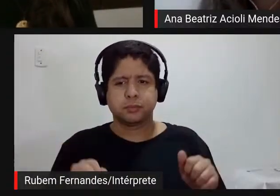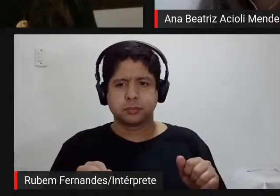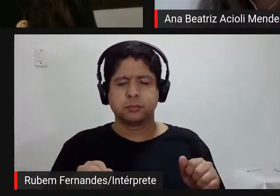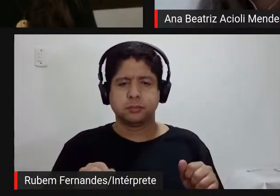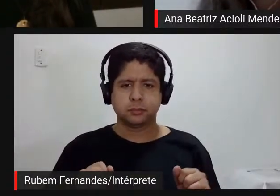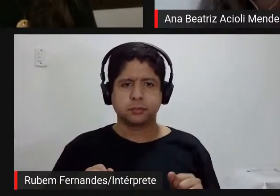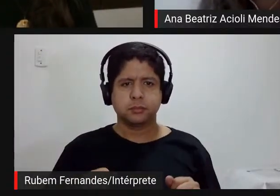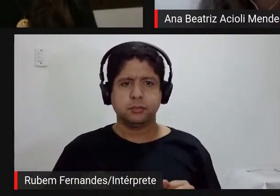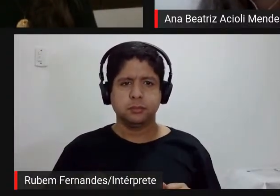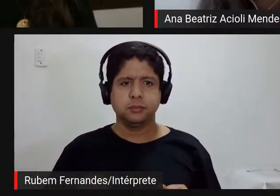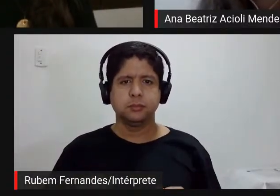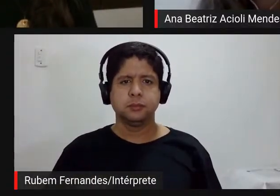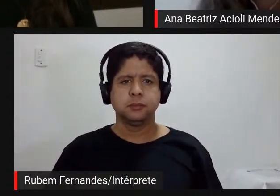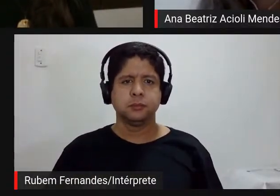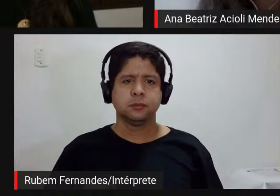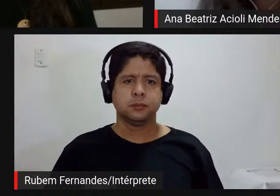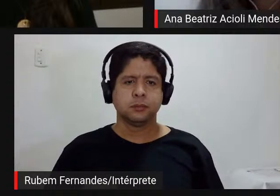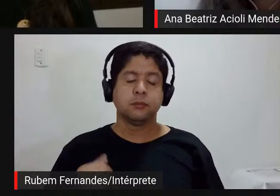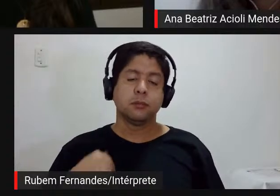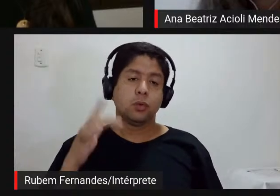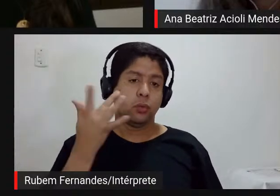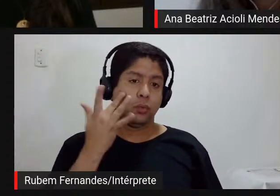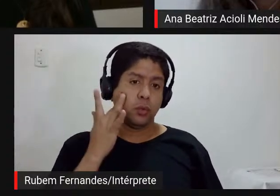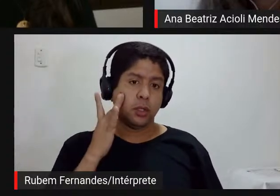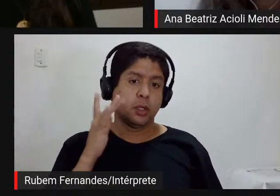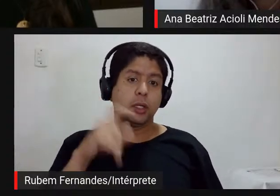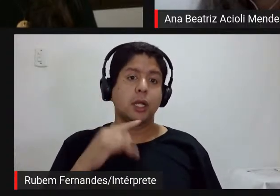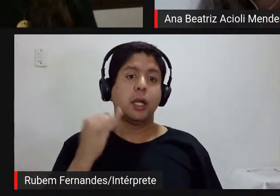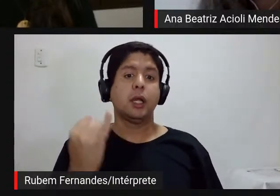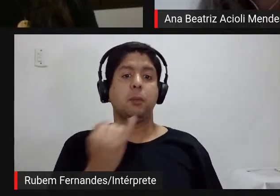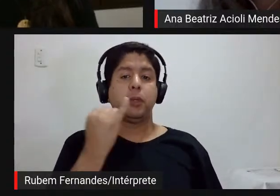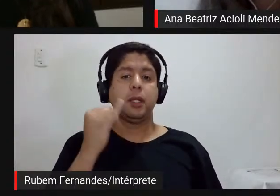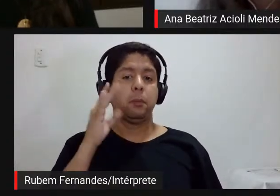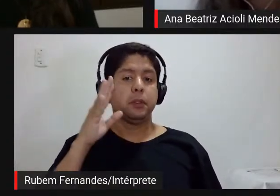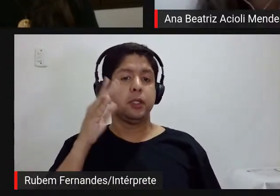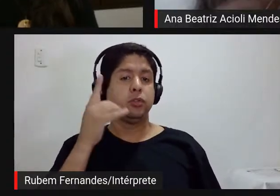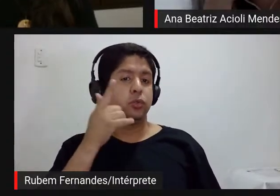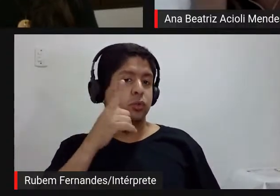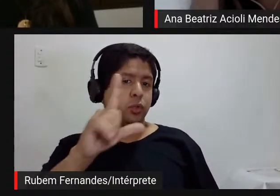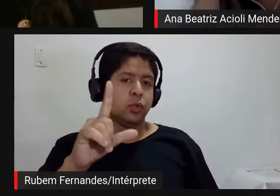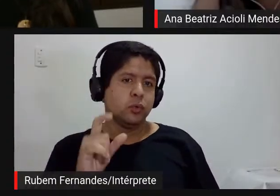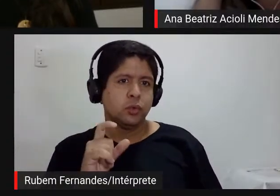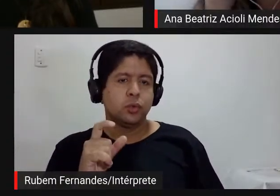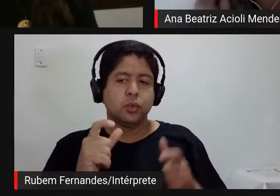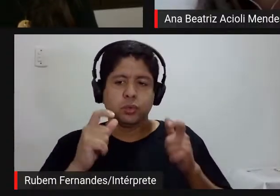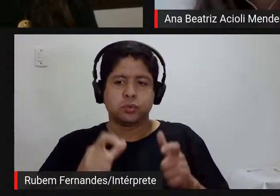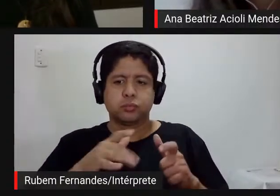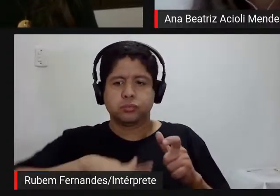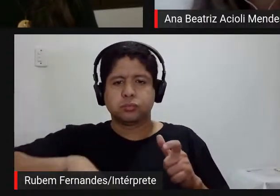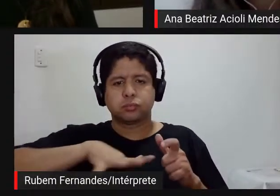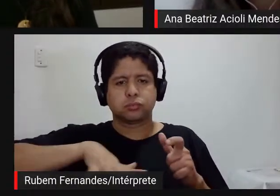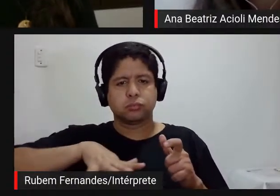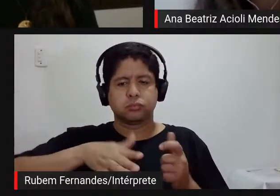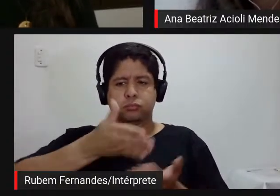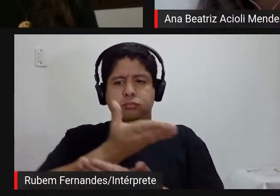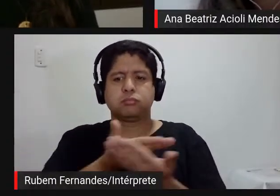forma digamos assim então acho que repensar essa forma né em um lugar da mediação sem hierarquia né